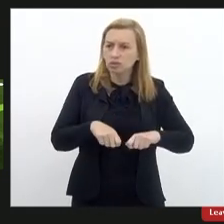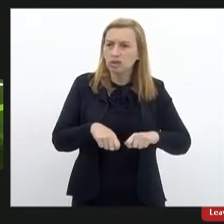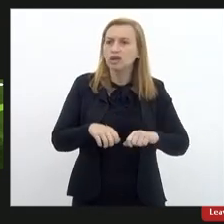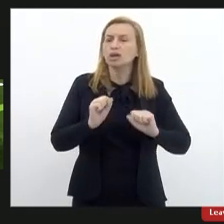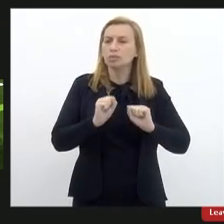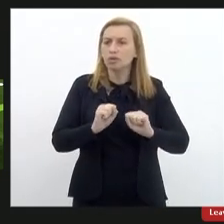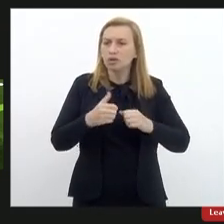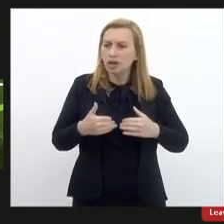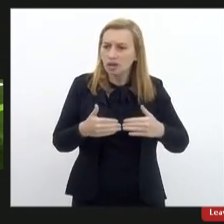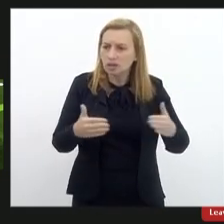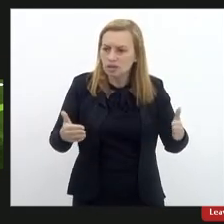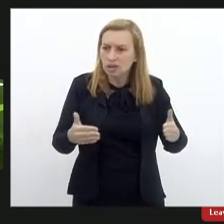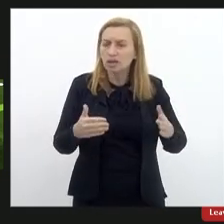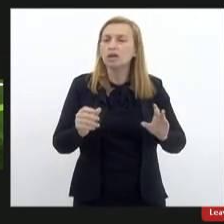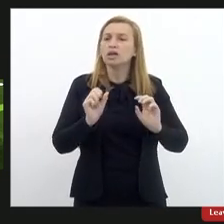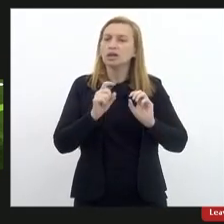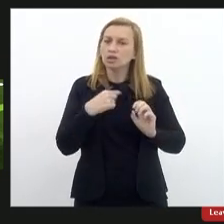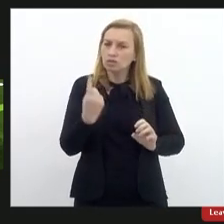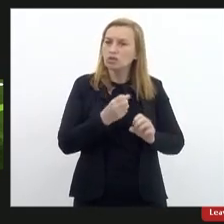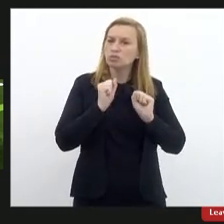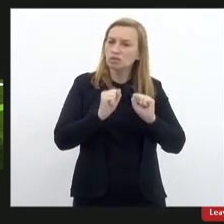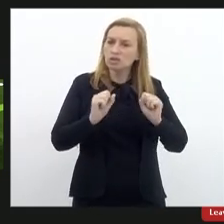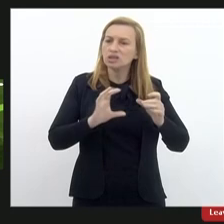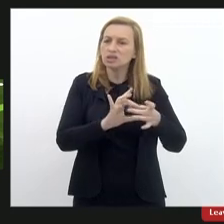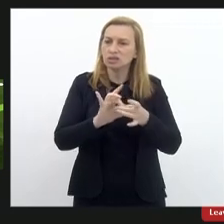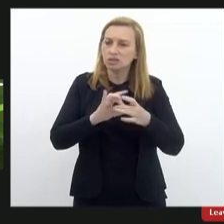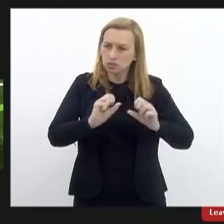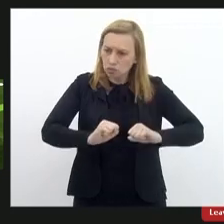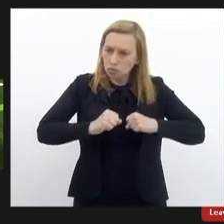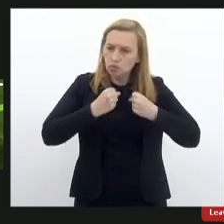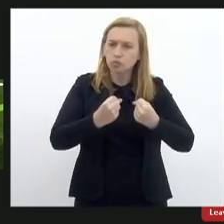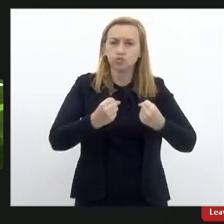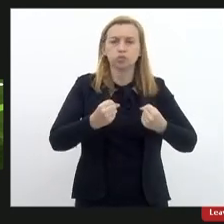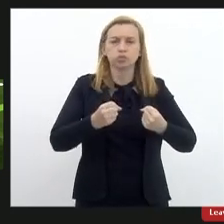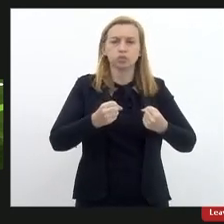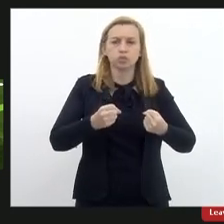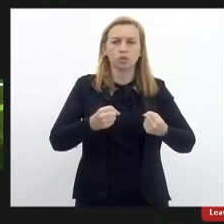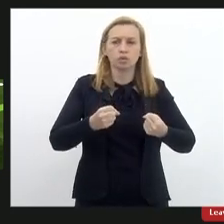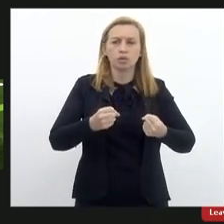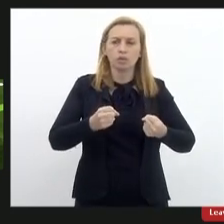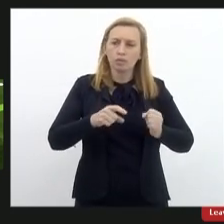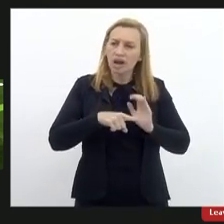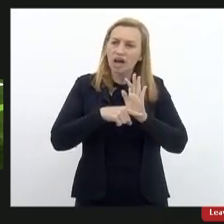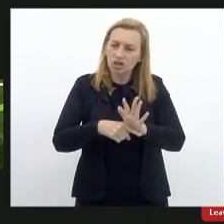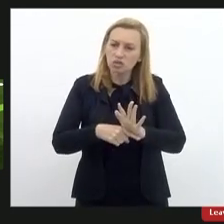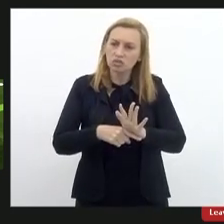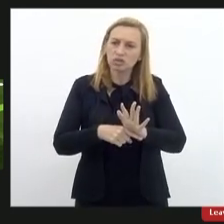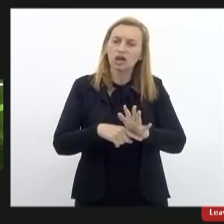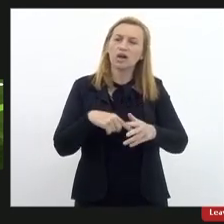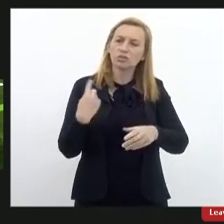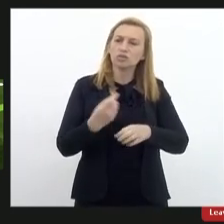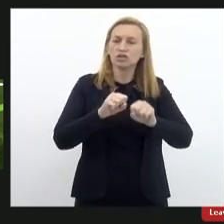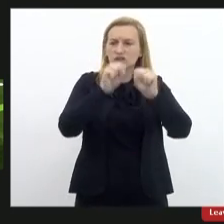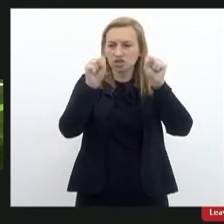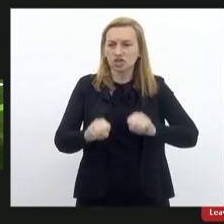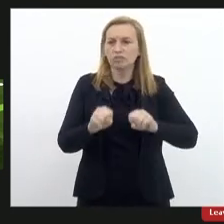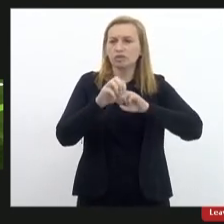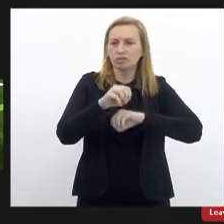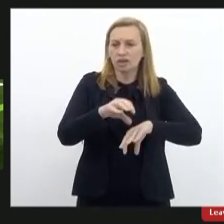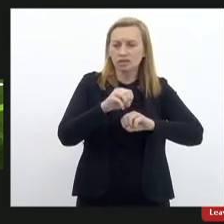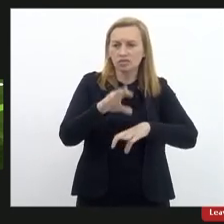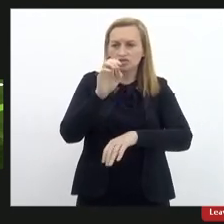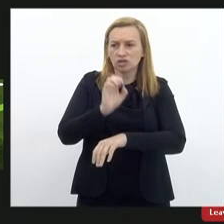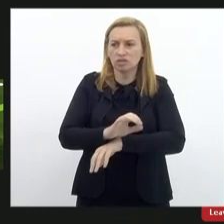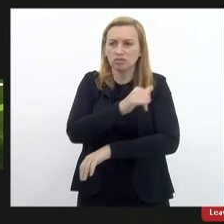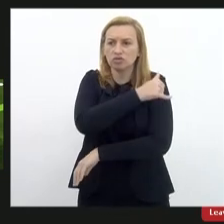possam abrir para que a gente possa unir forças, sabe, para reestruturar o nosso sistema de educação do estado do Rio de